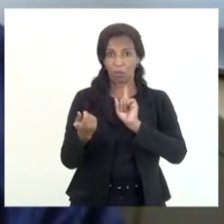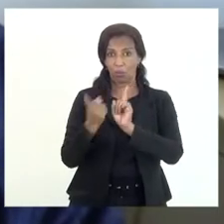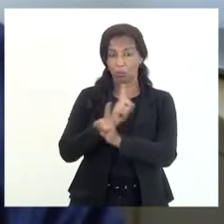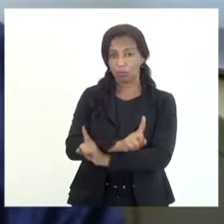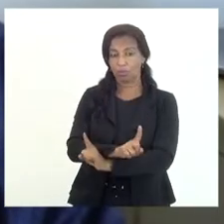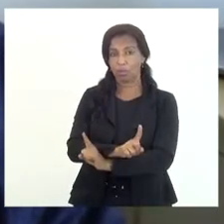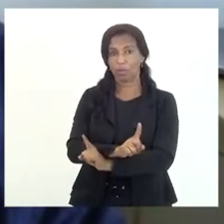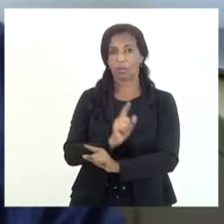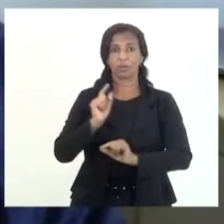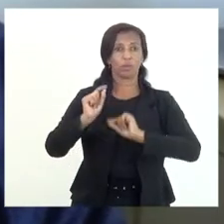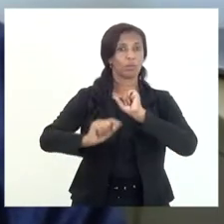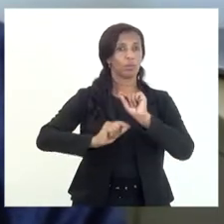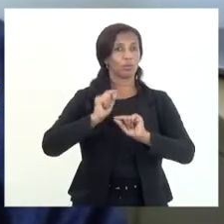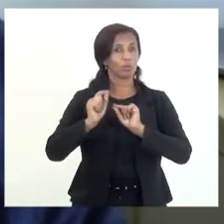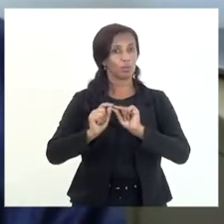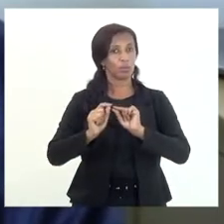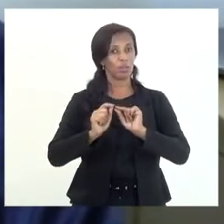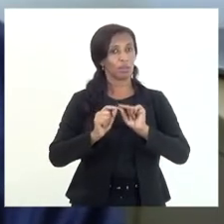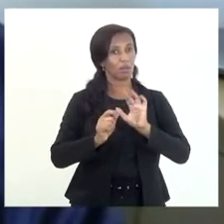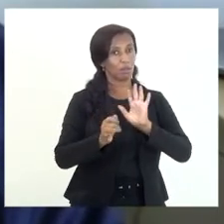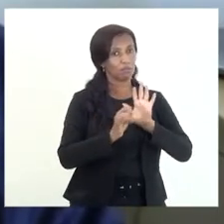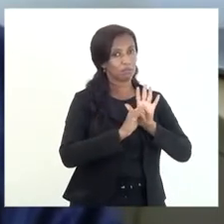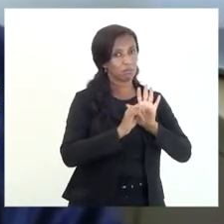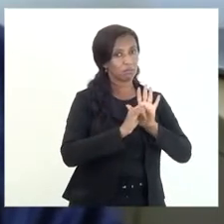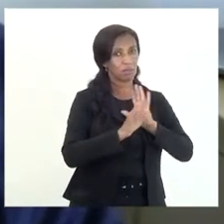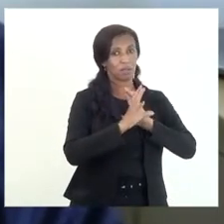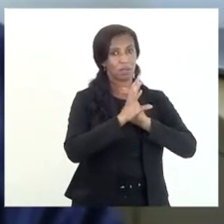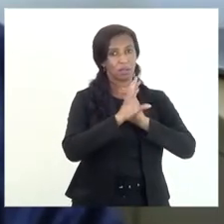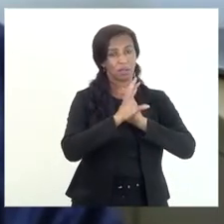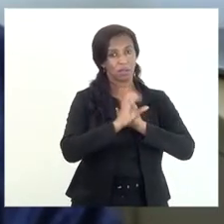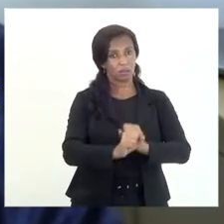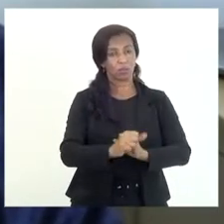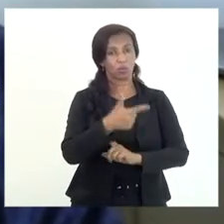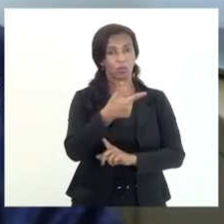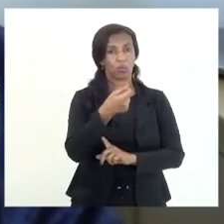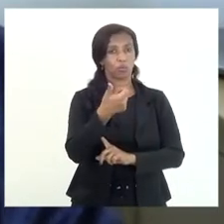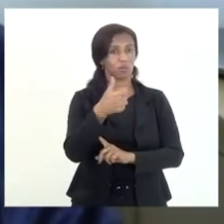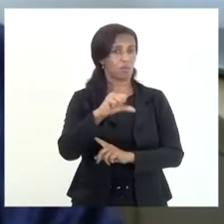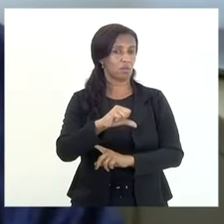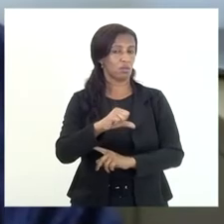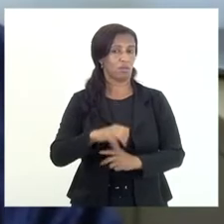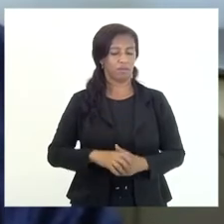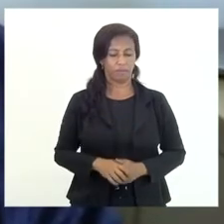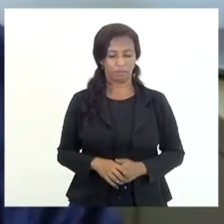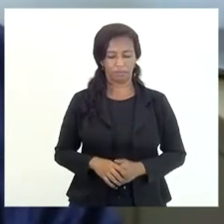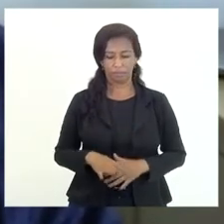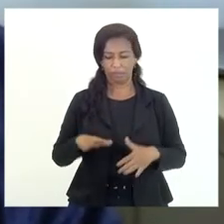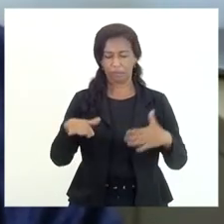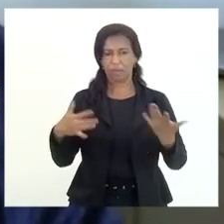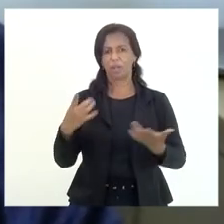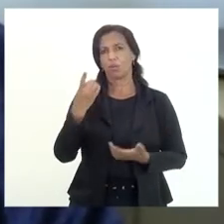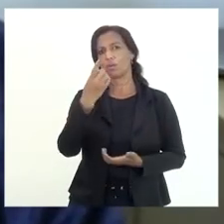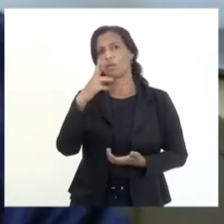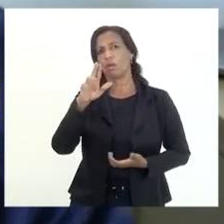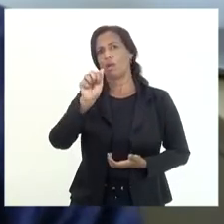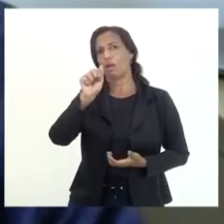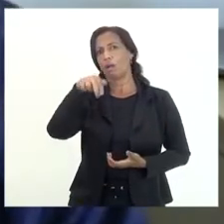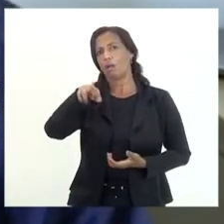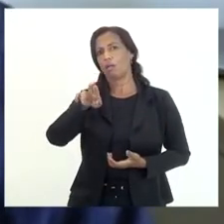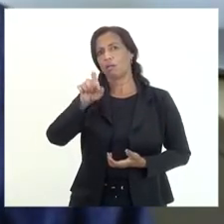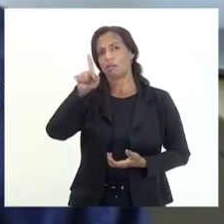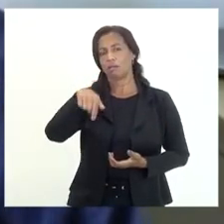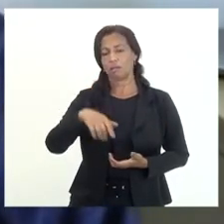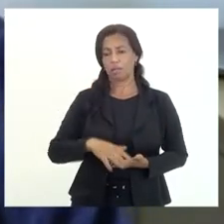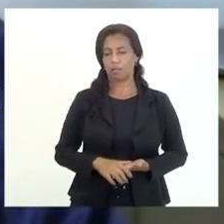do que está constatado nas contas de 2019 então doutor André Sime eu queria que o senhor